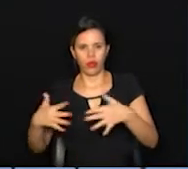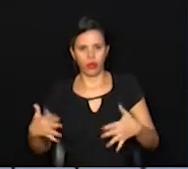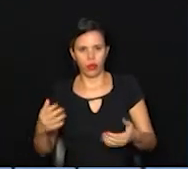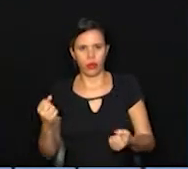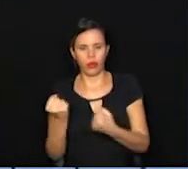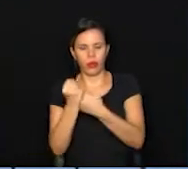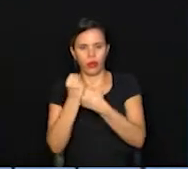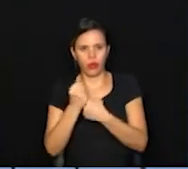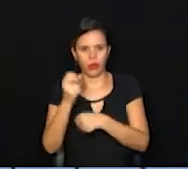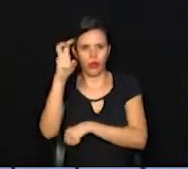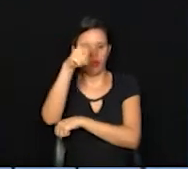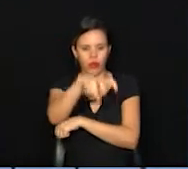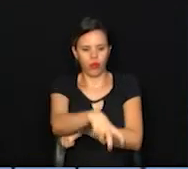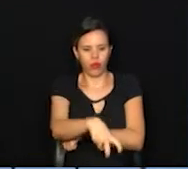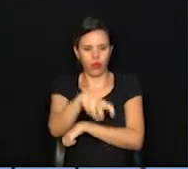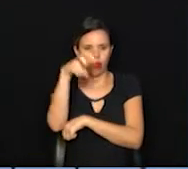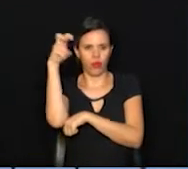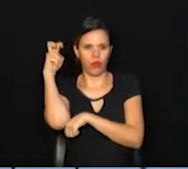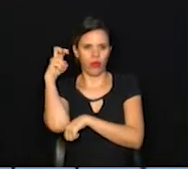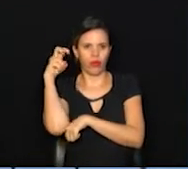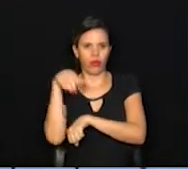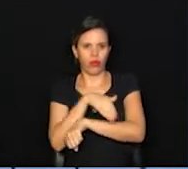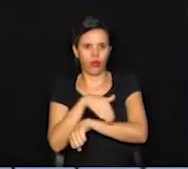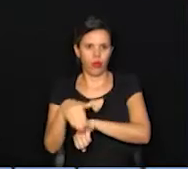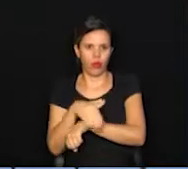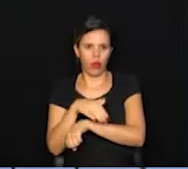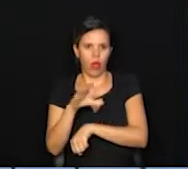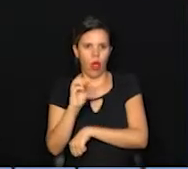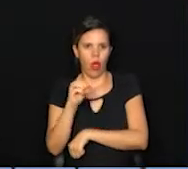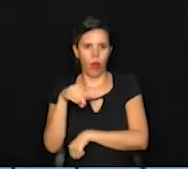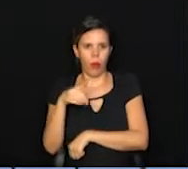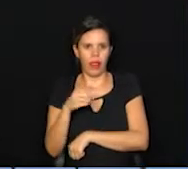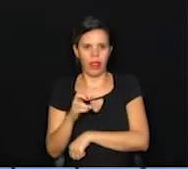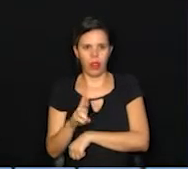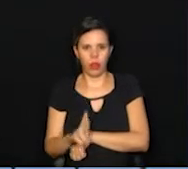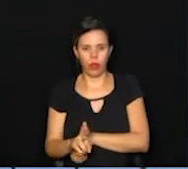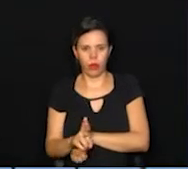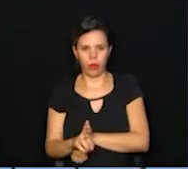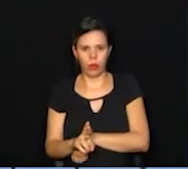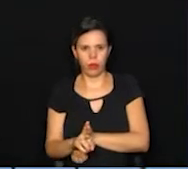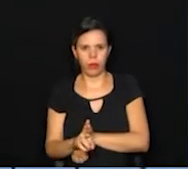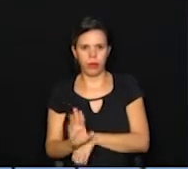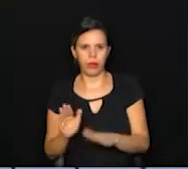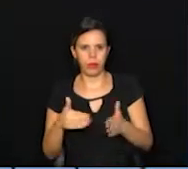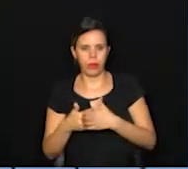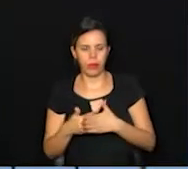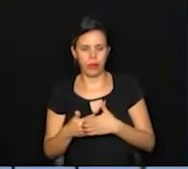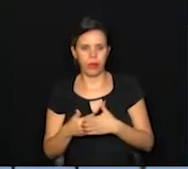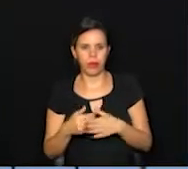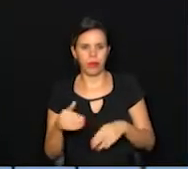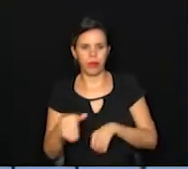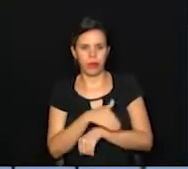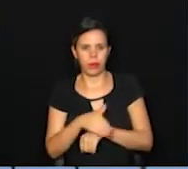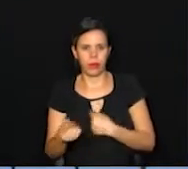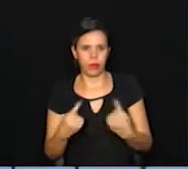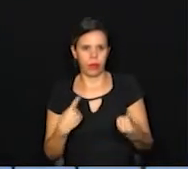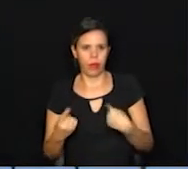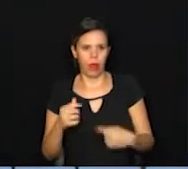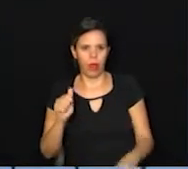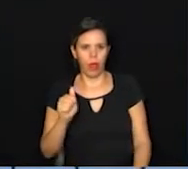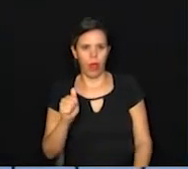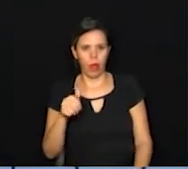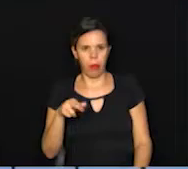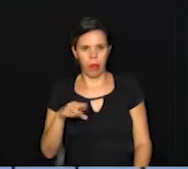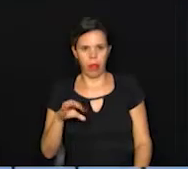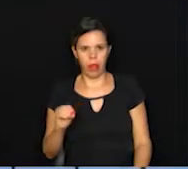apoio de guindaste. Então, na rua Comendador Tórlogo da Untre, será interditada entre as vias a Américo